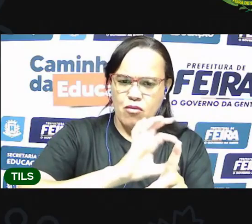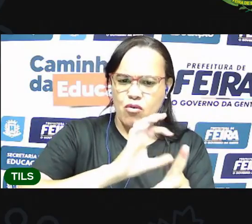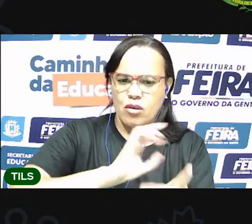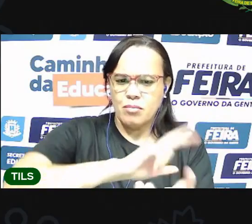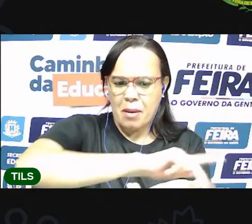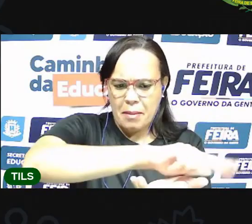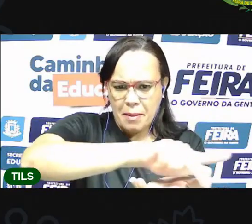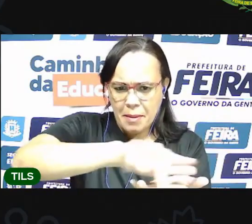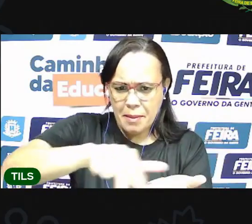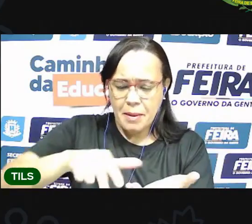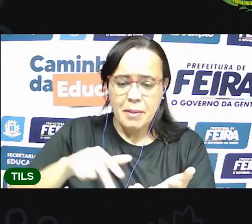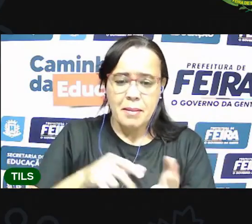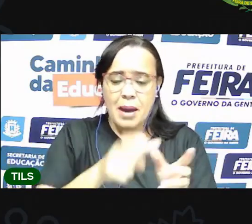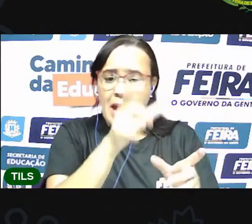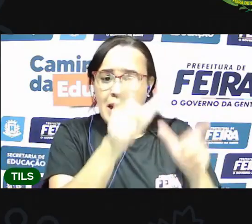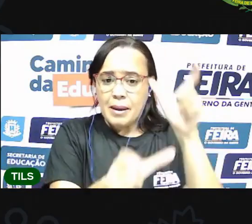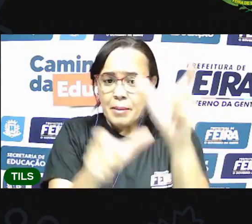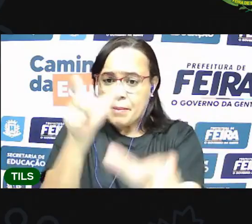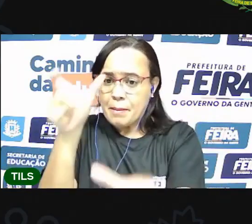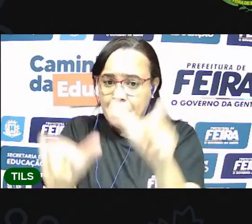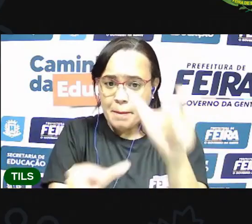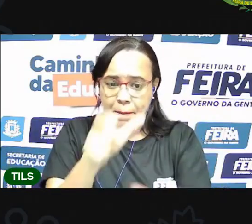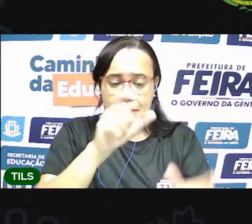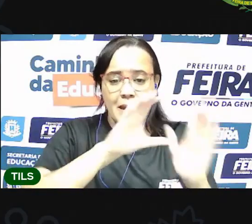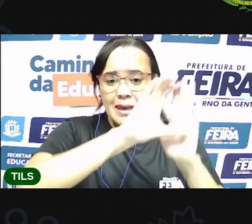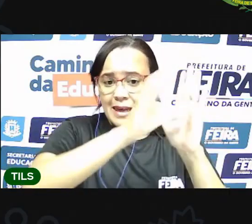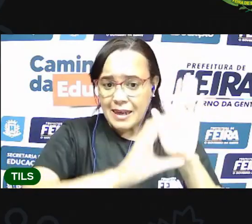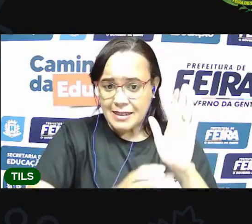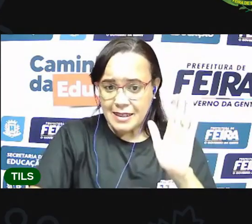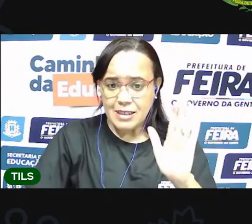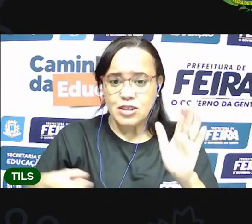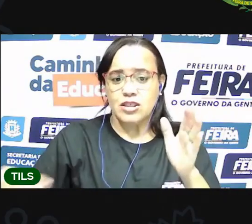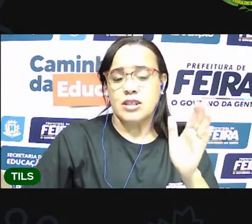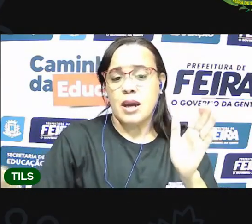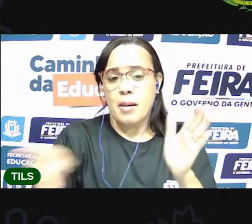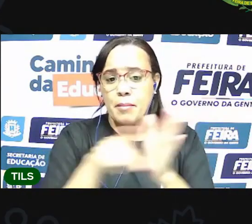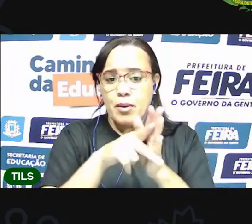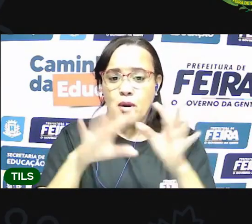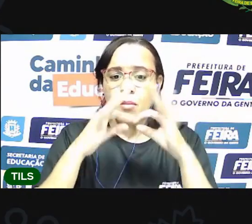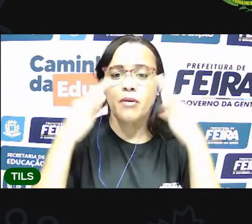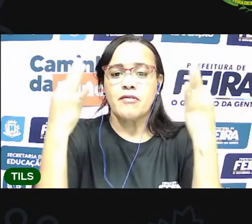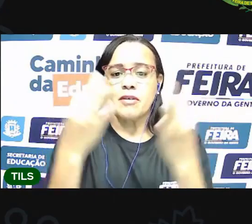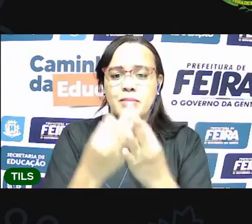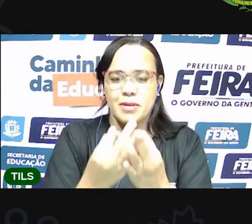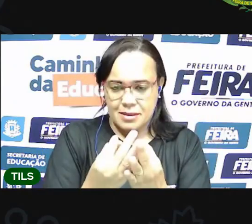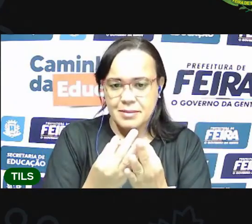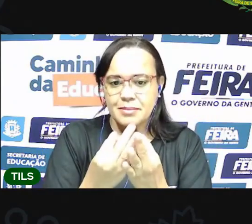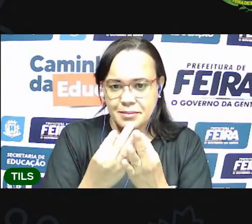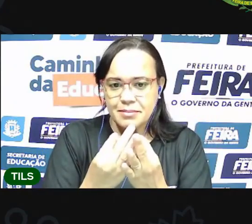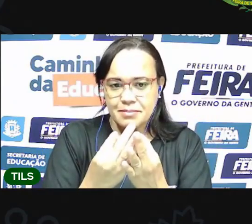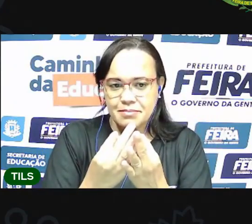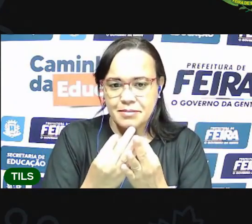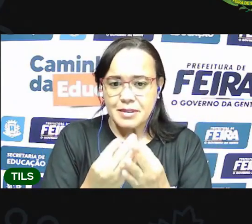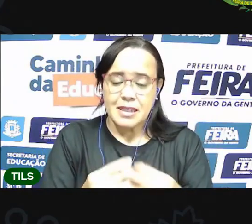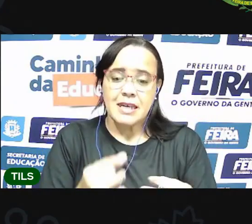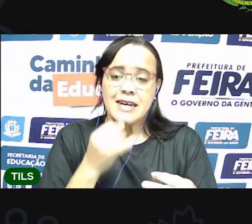nas características físicas de nossos familiares. Vimos quais são as características físicas presentes